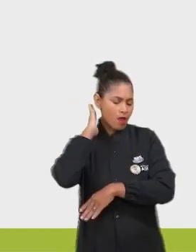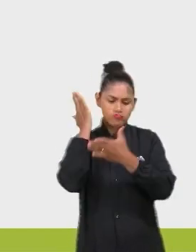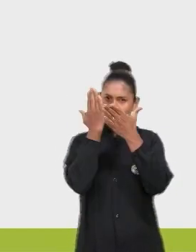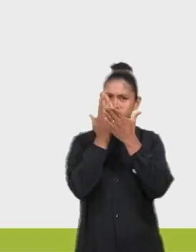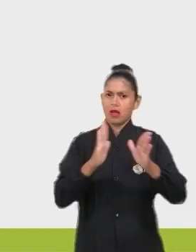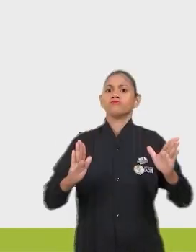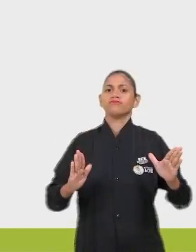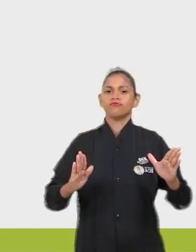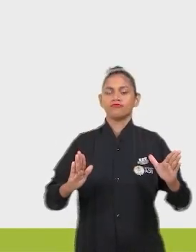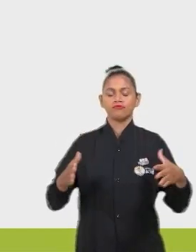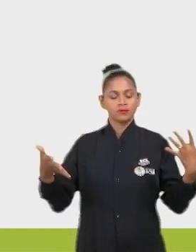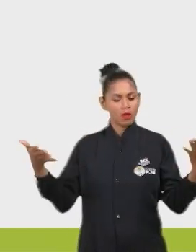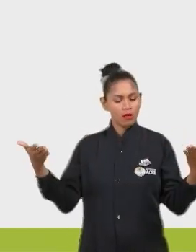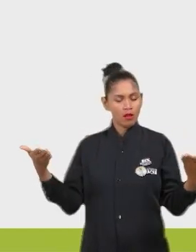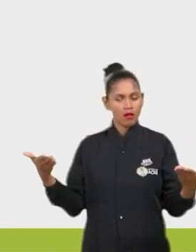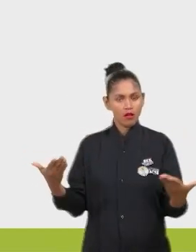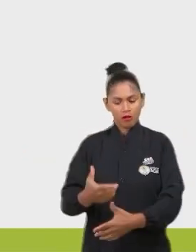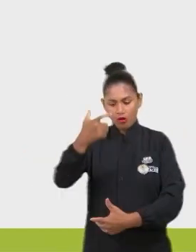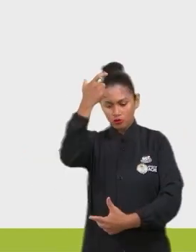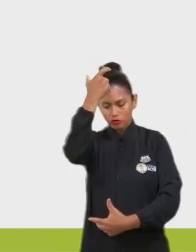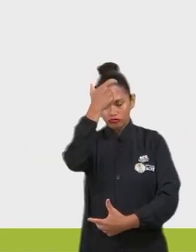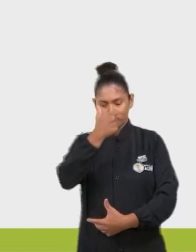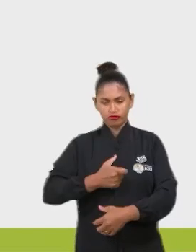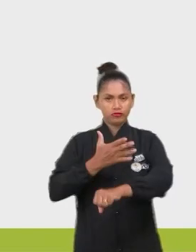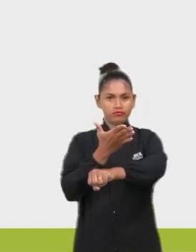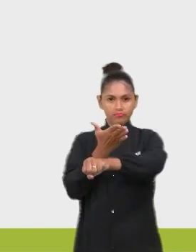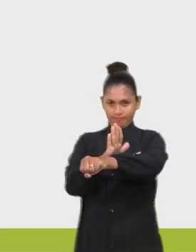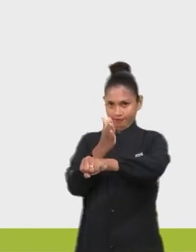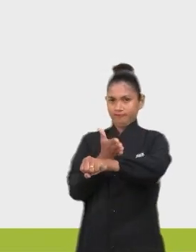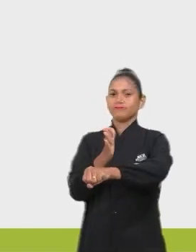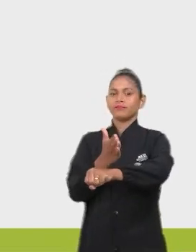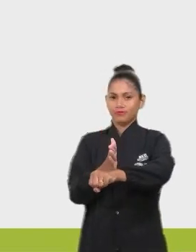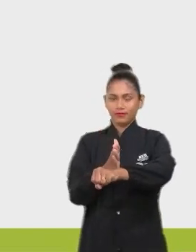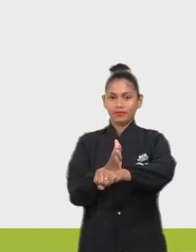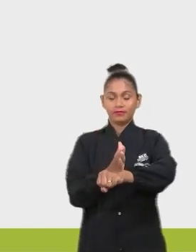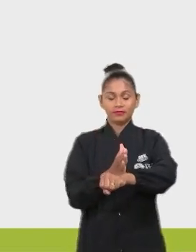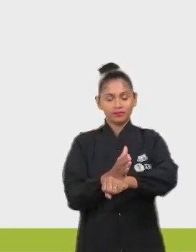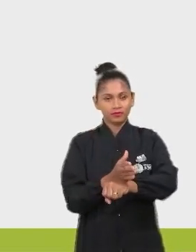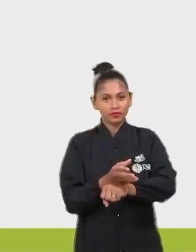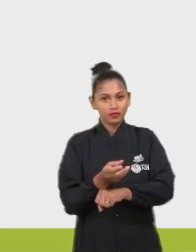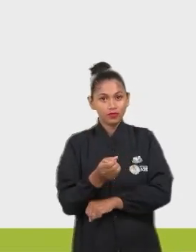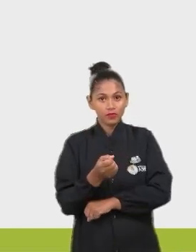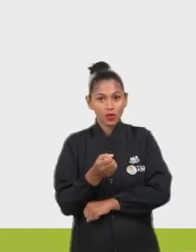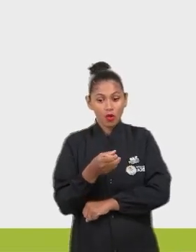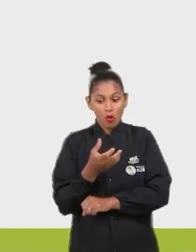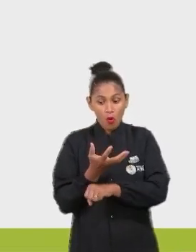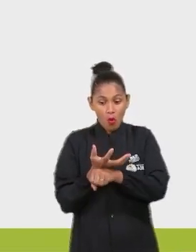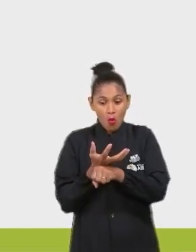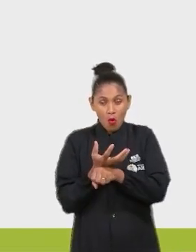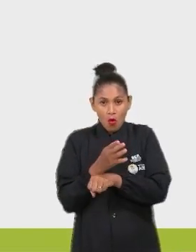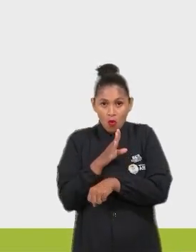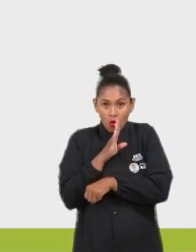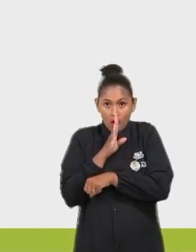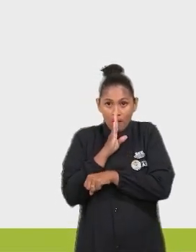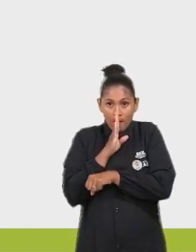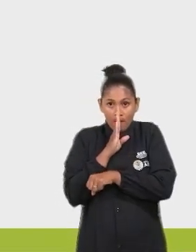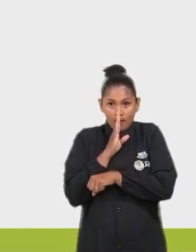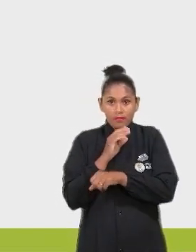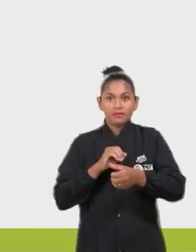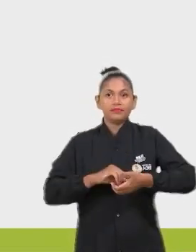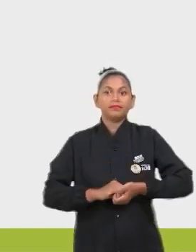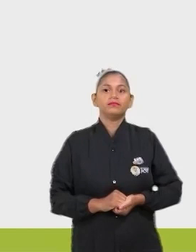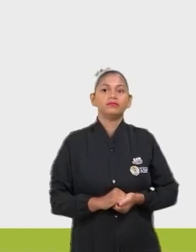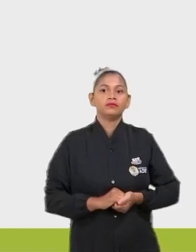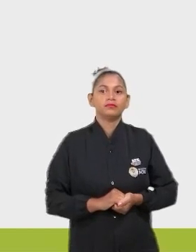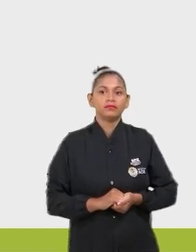Agora sou a sua personal trainer. O brotinho está ali sem falar nada e ele vai acabar no